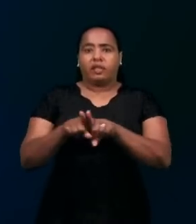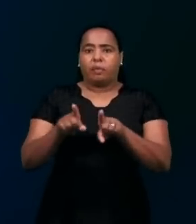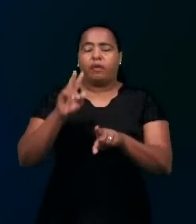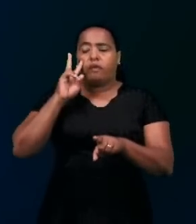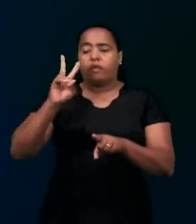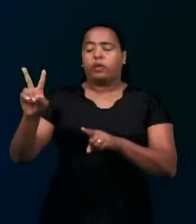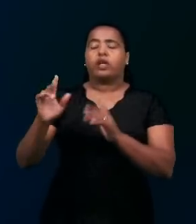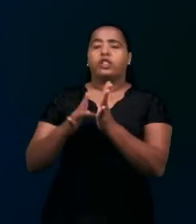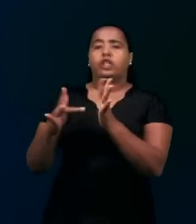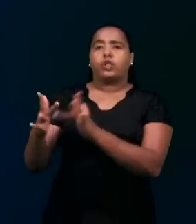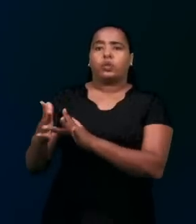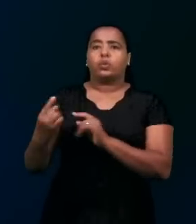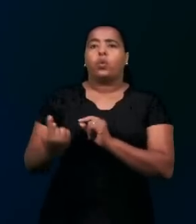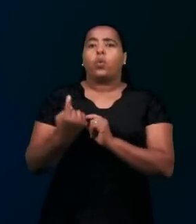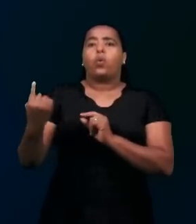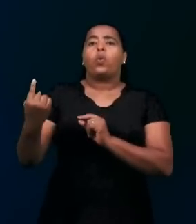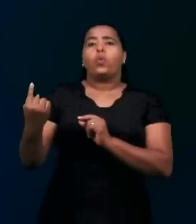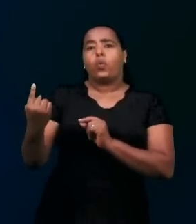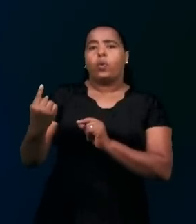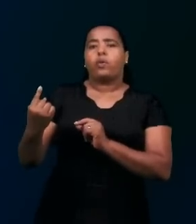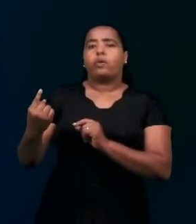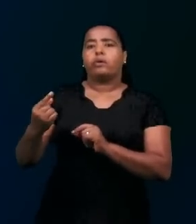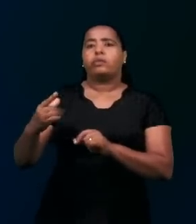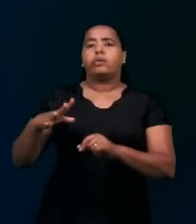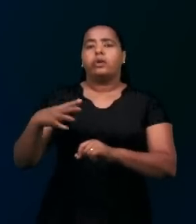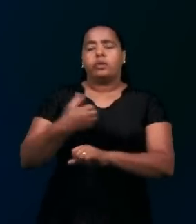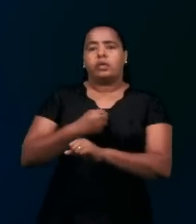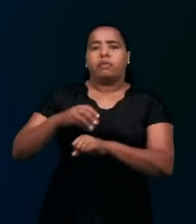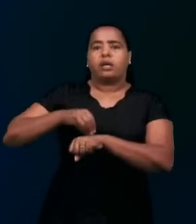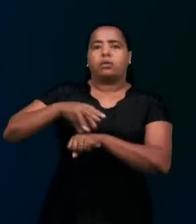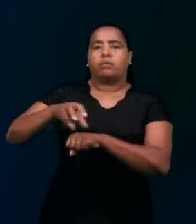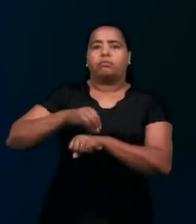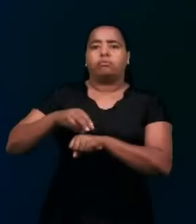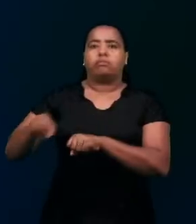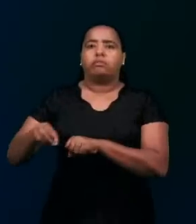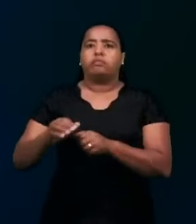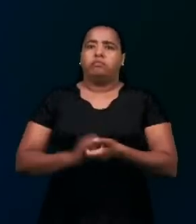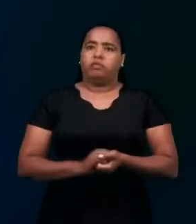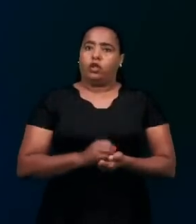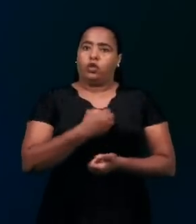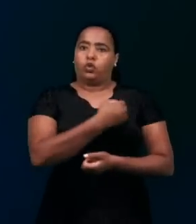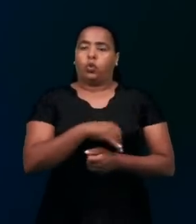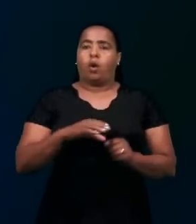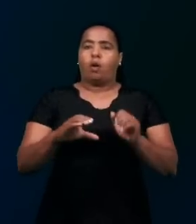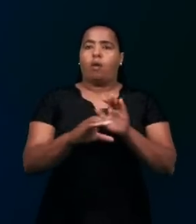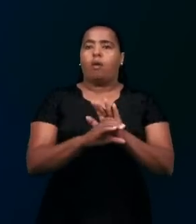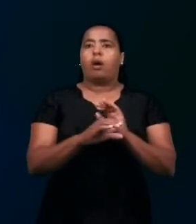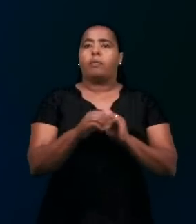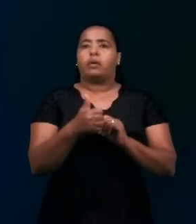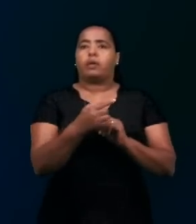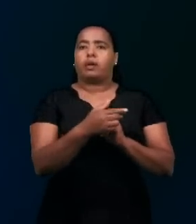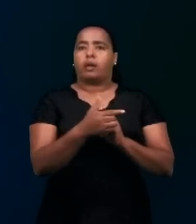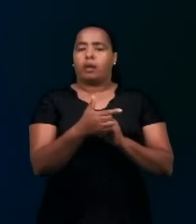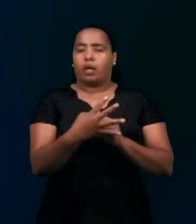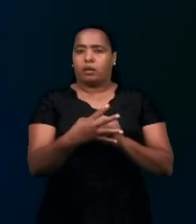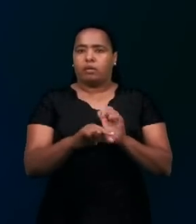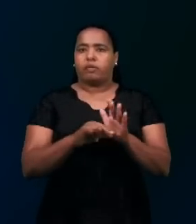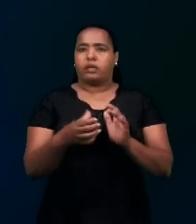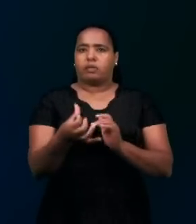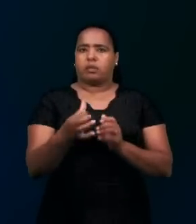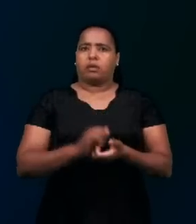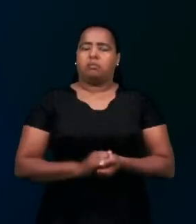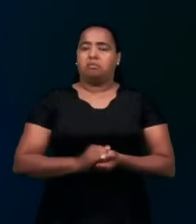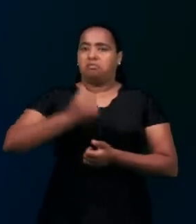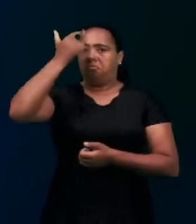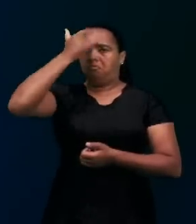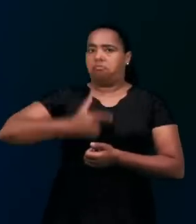mediador nos versículos do capítulo de João 14, versículo 6, que diz, Respondeu-lhe Jesus, Eu sou